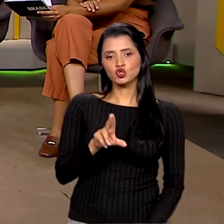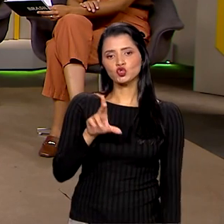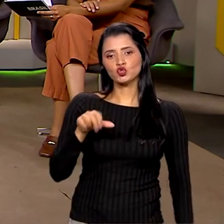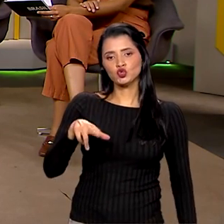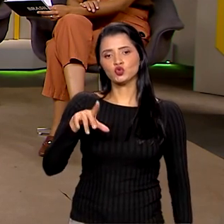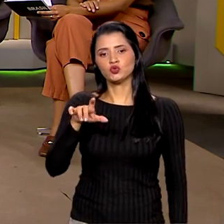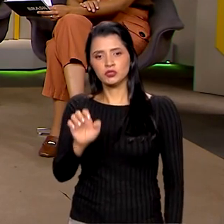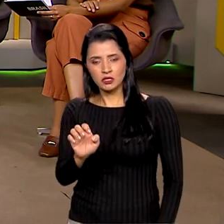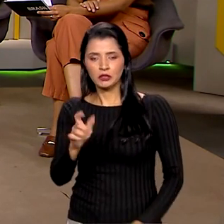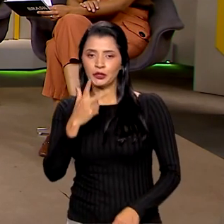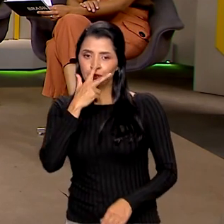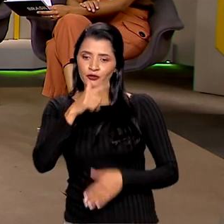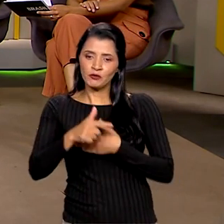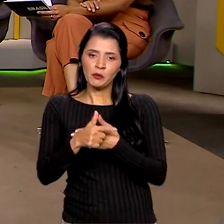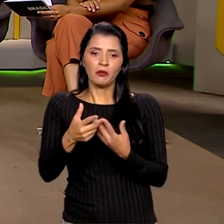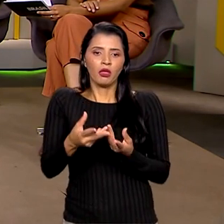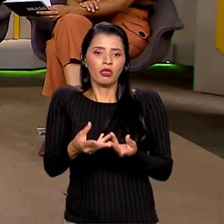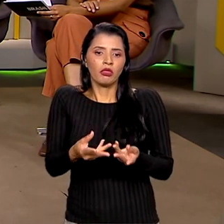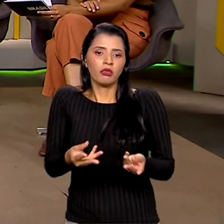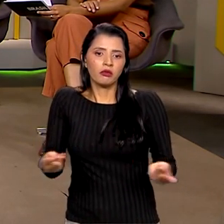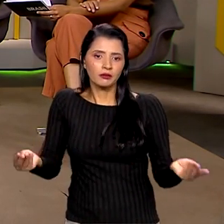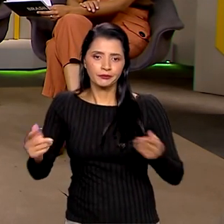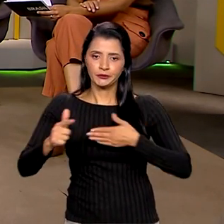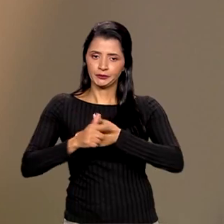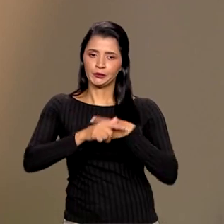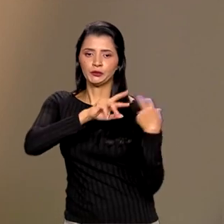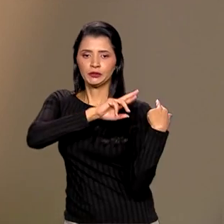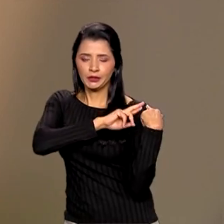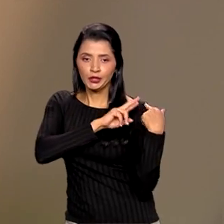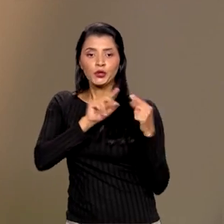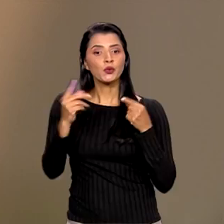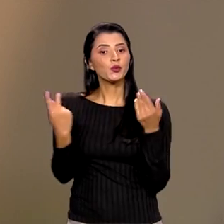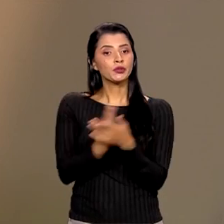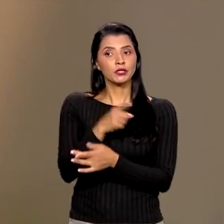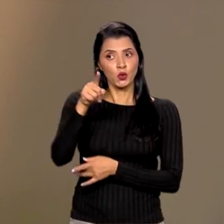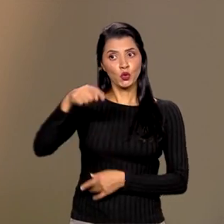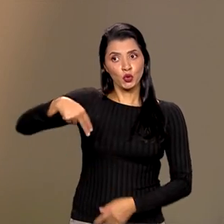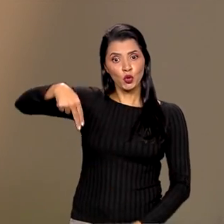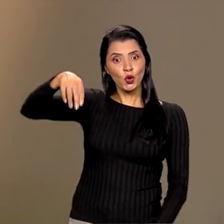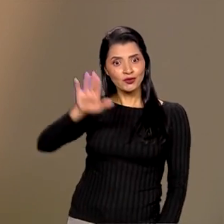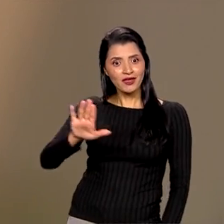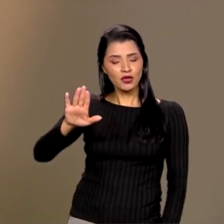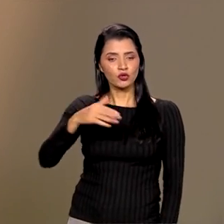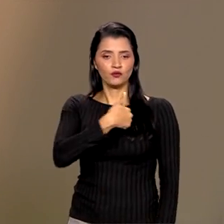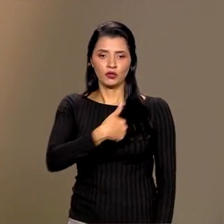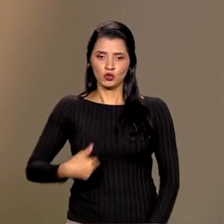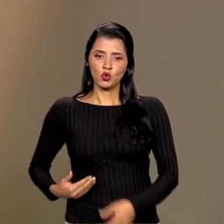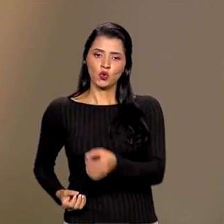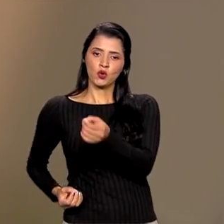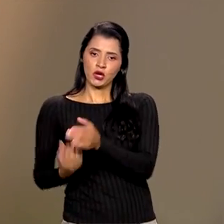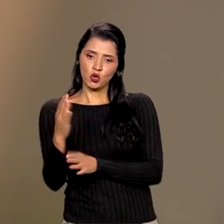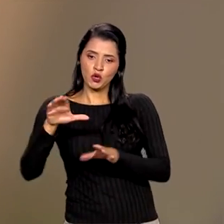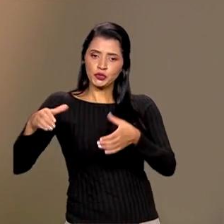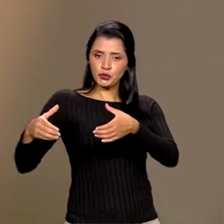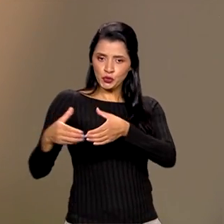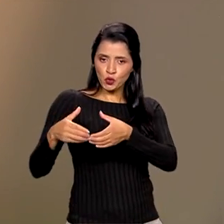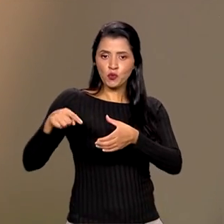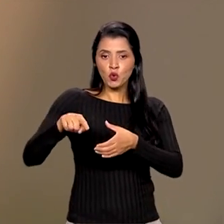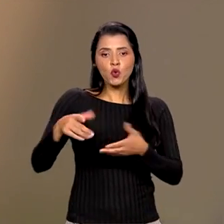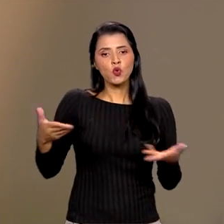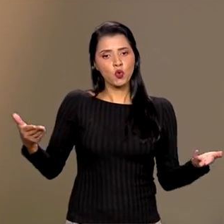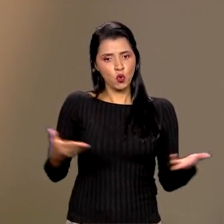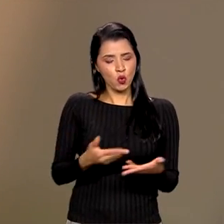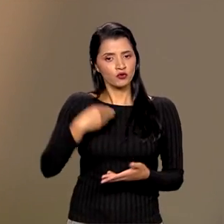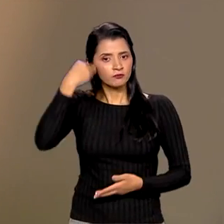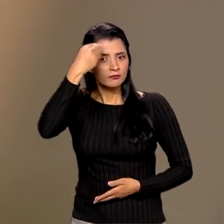esse papel ser esvaziado, a ponto dos governadores do Nordeste formarem esse consórcio, que hoje é uma experiência muito